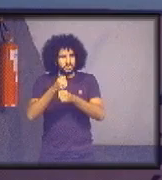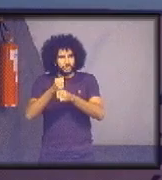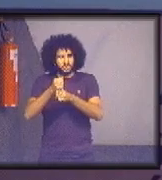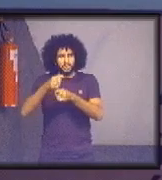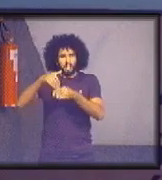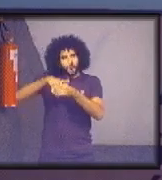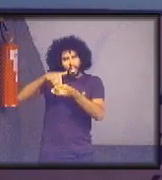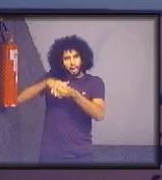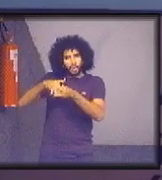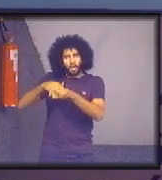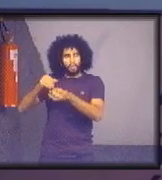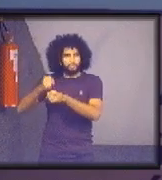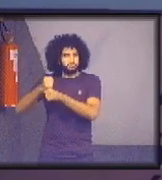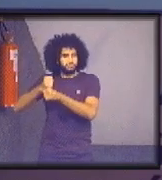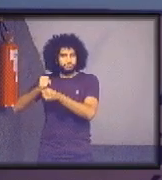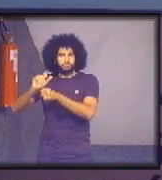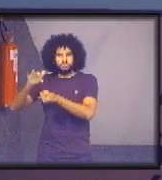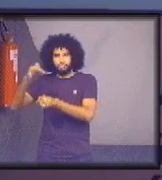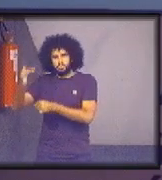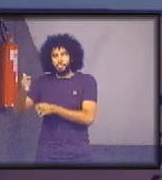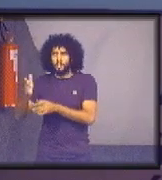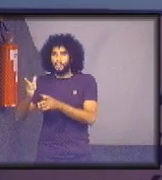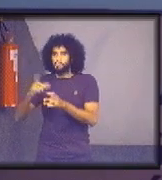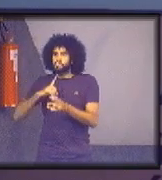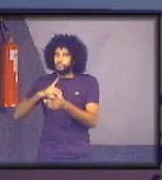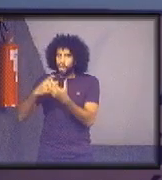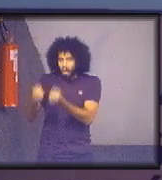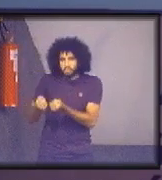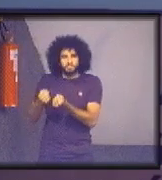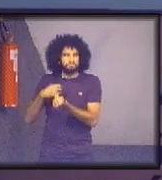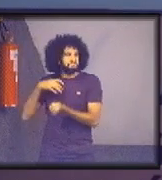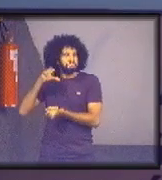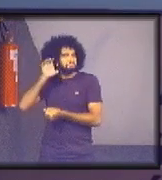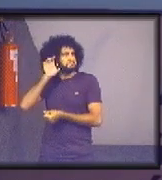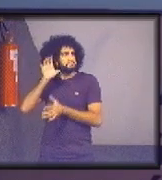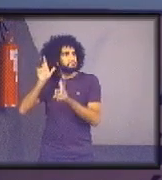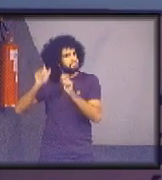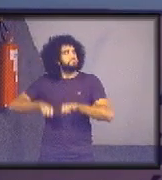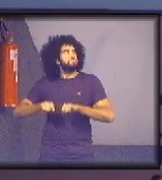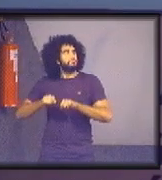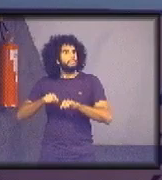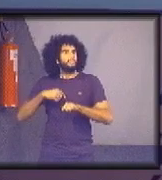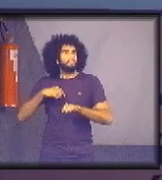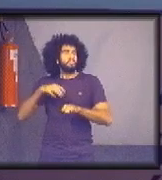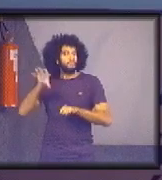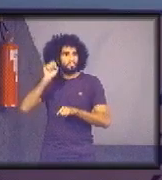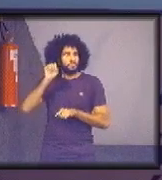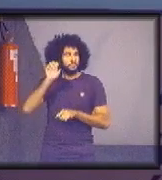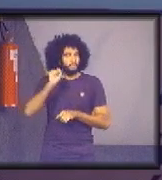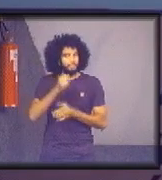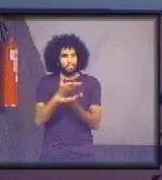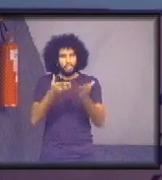aceita. Aceitamos, somos abertos, somos todos ouvidos a sugestões distintas da proposta.